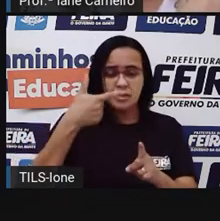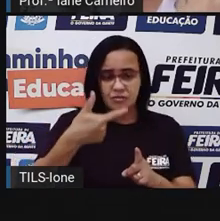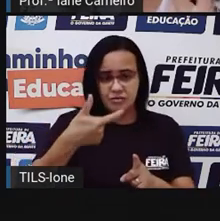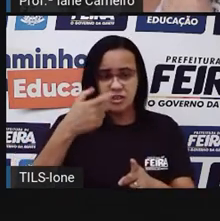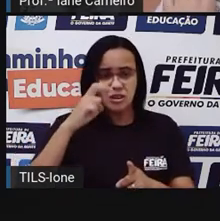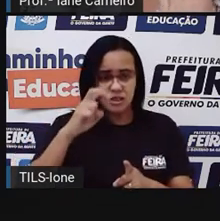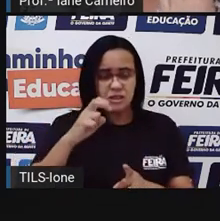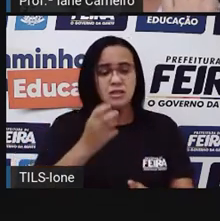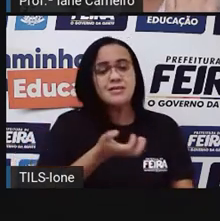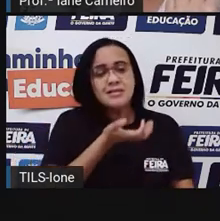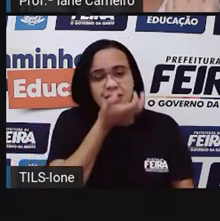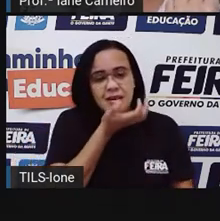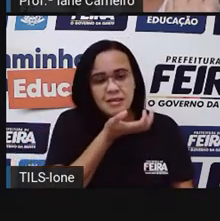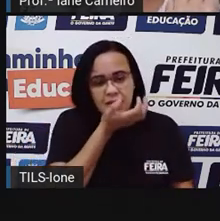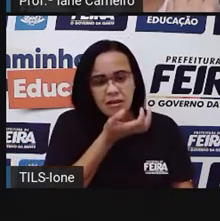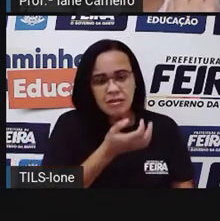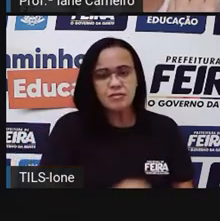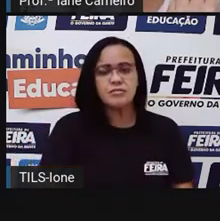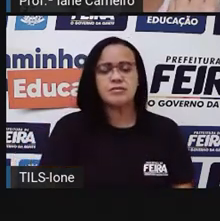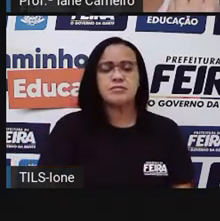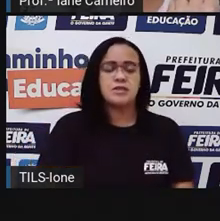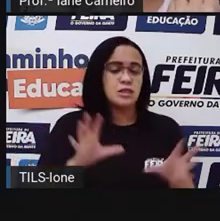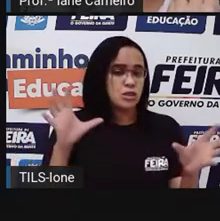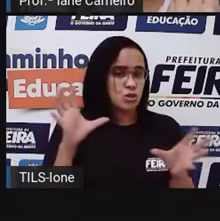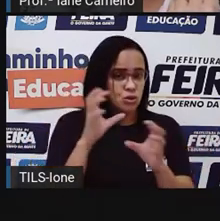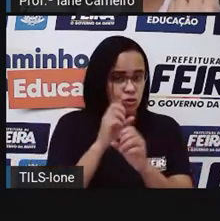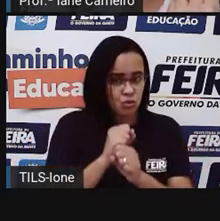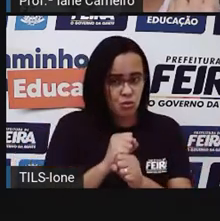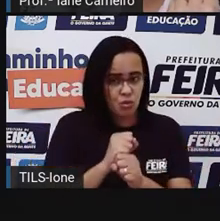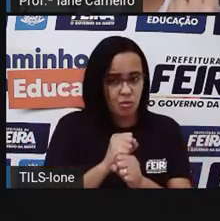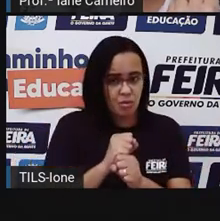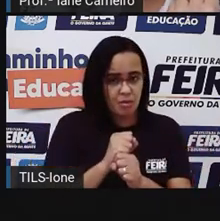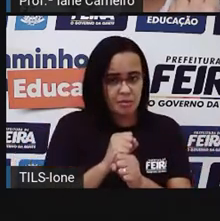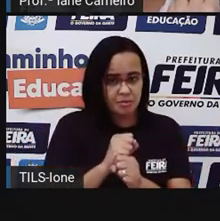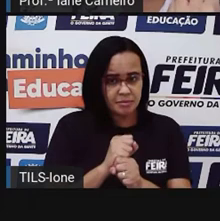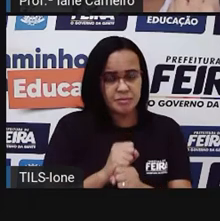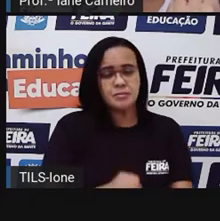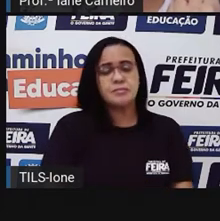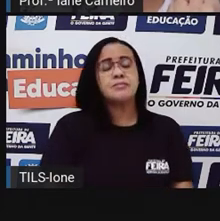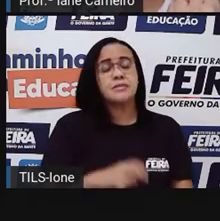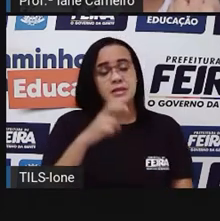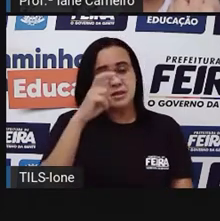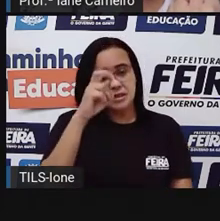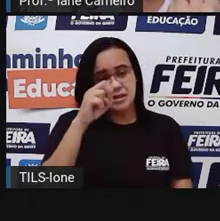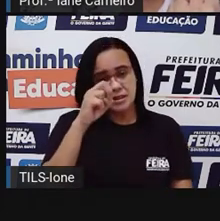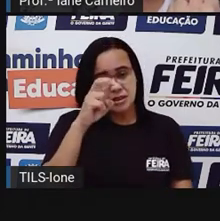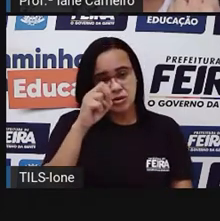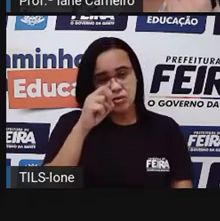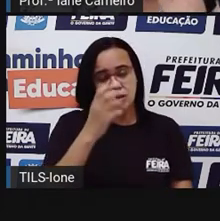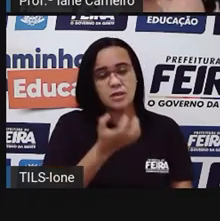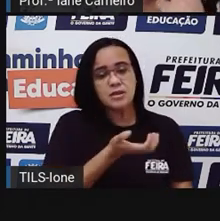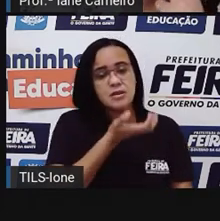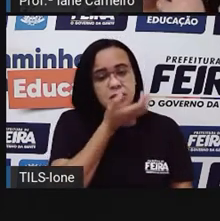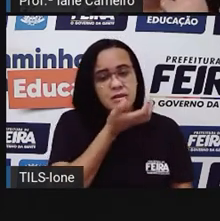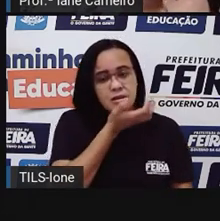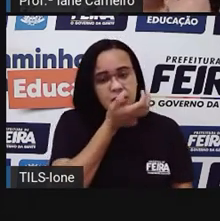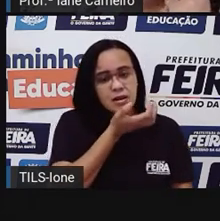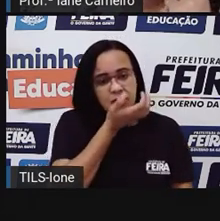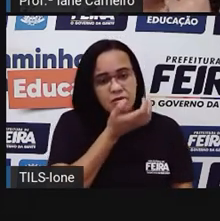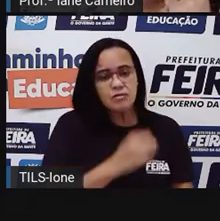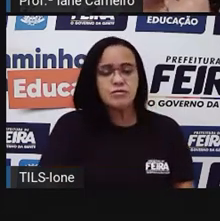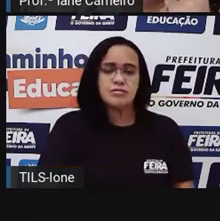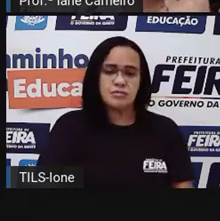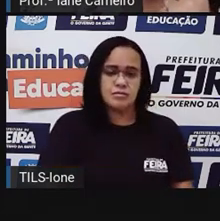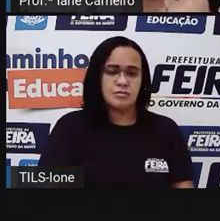Juntando duas de 25, a gente vai ter 50 centavos. Mais o outro 50 centavos.